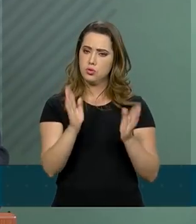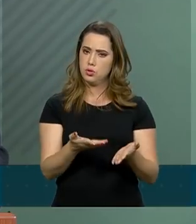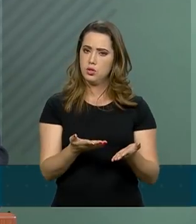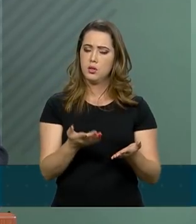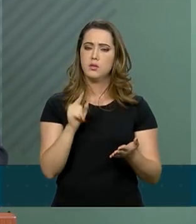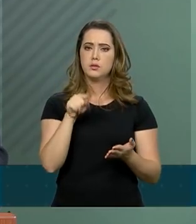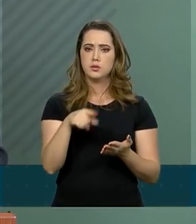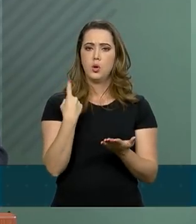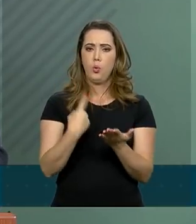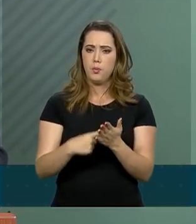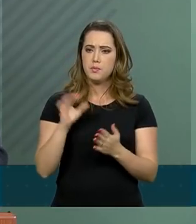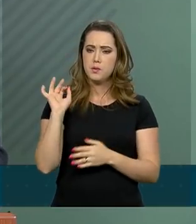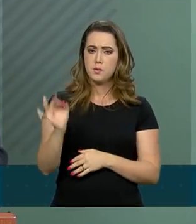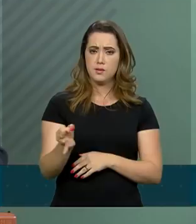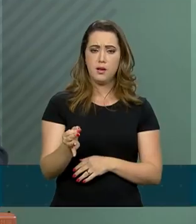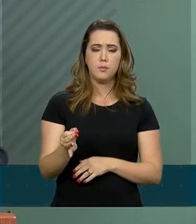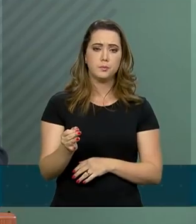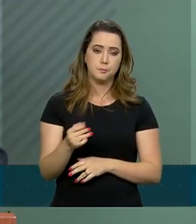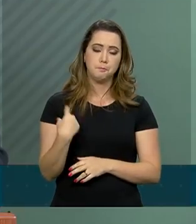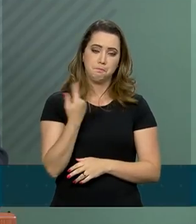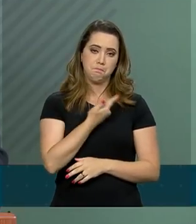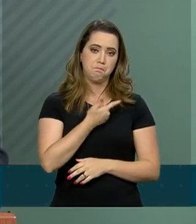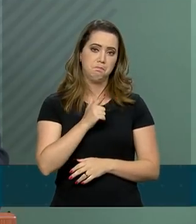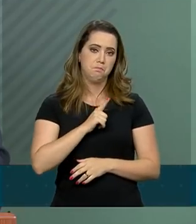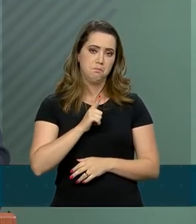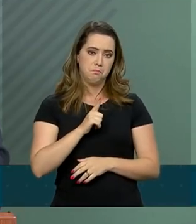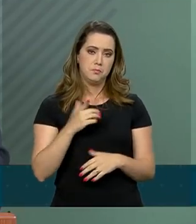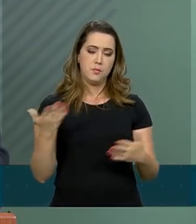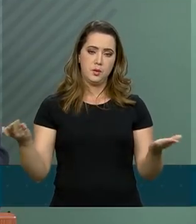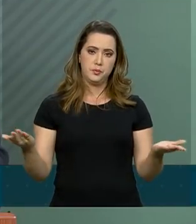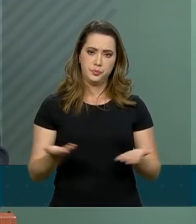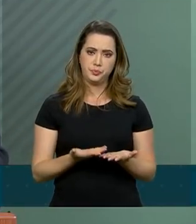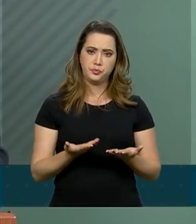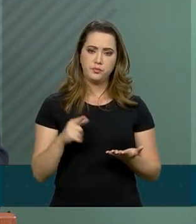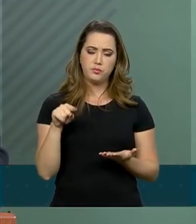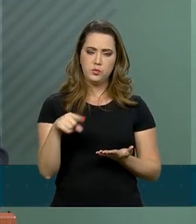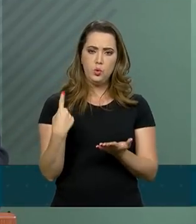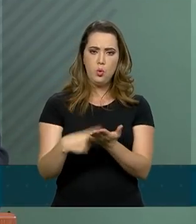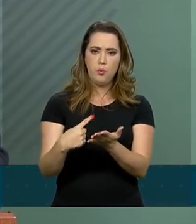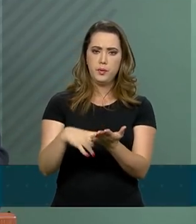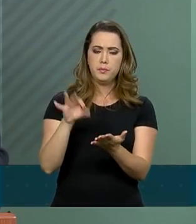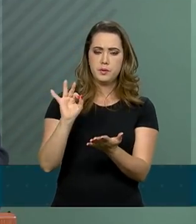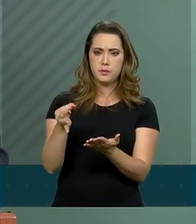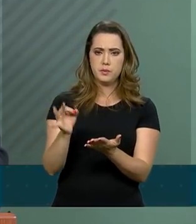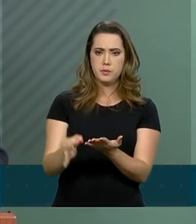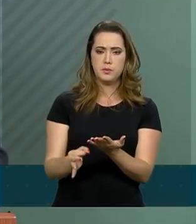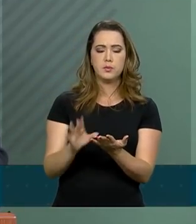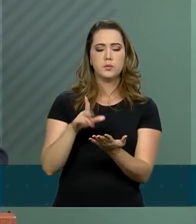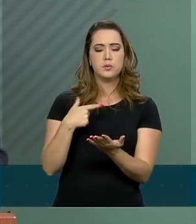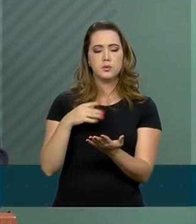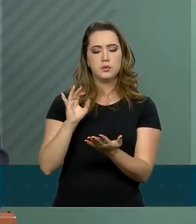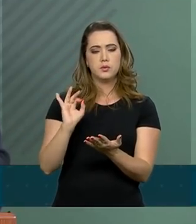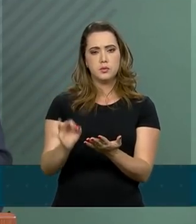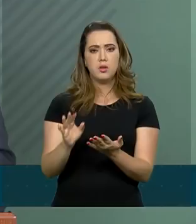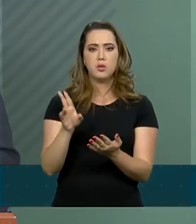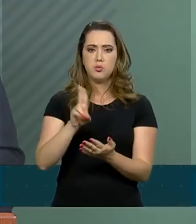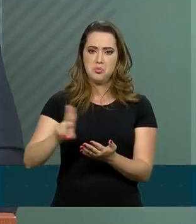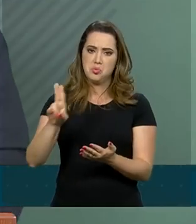confirmados e que nós tenhamos, por fim, ela firmada e aplicada definitivamente.